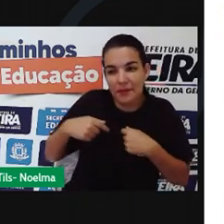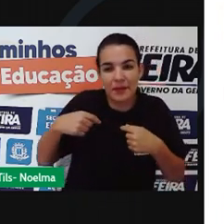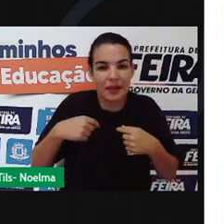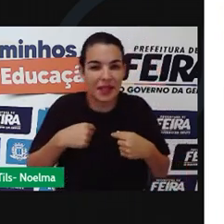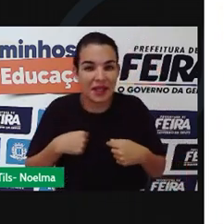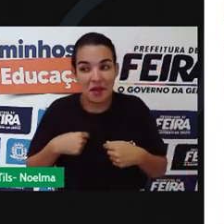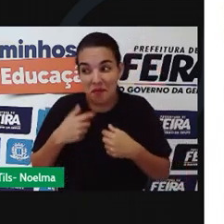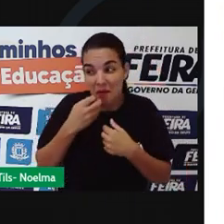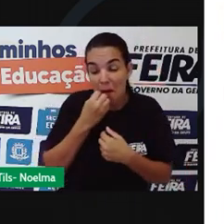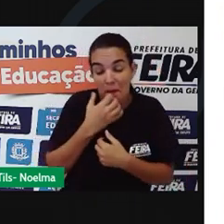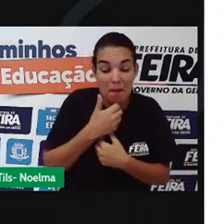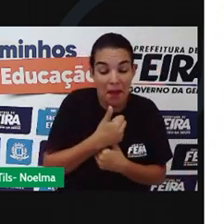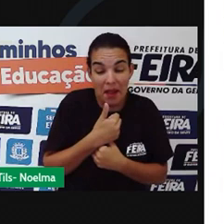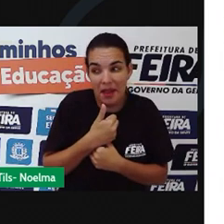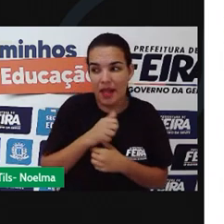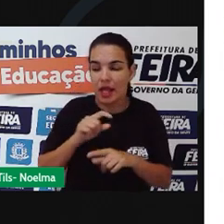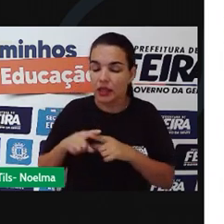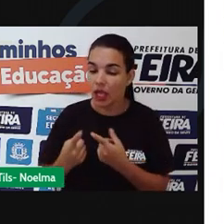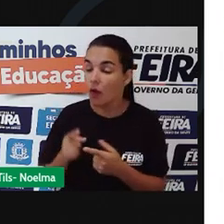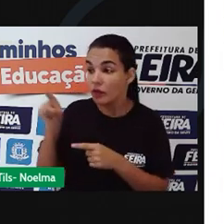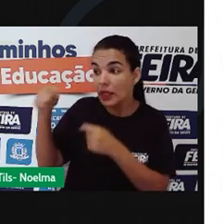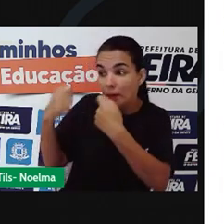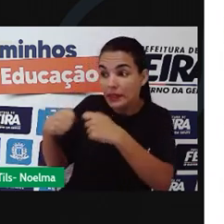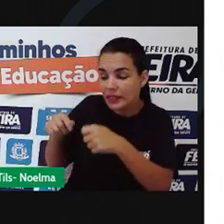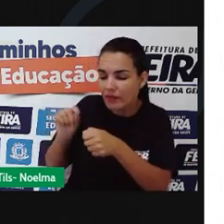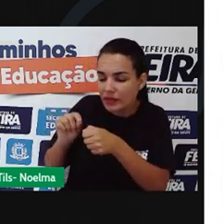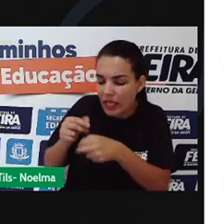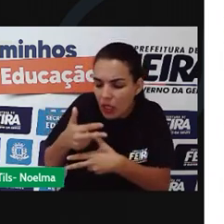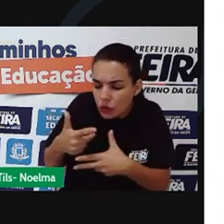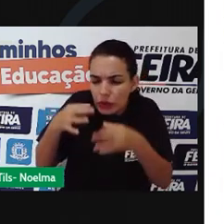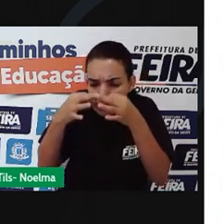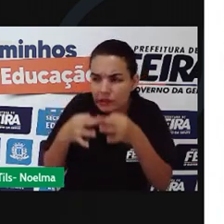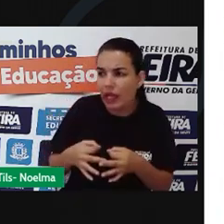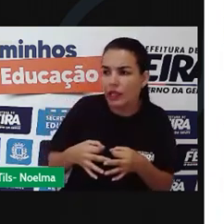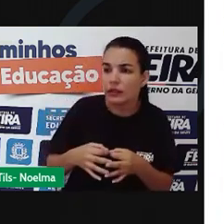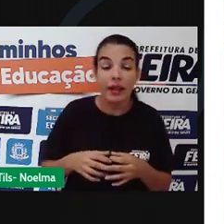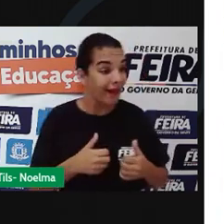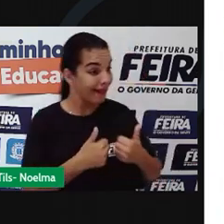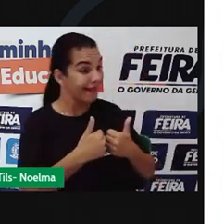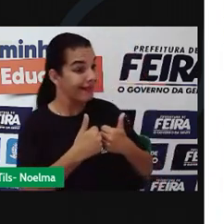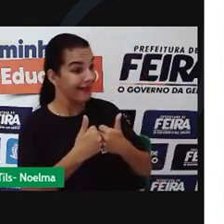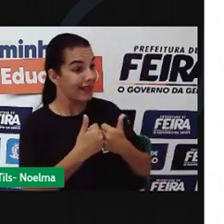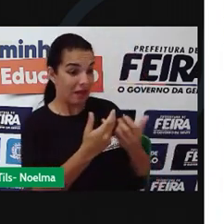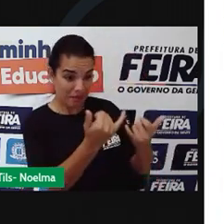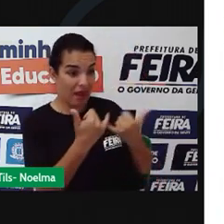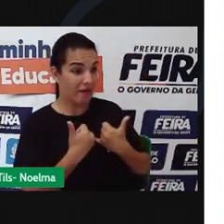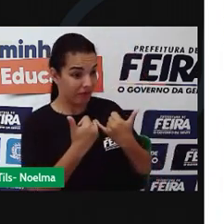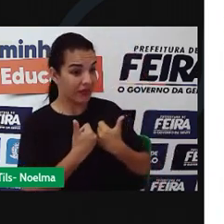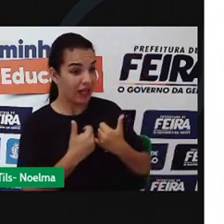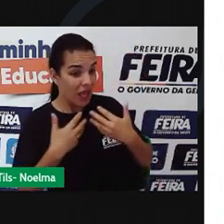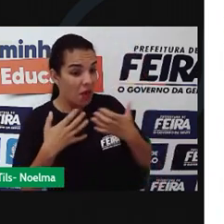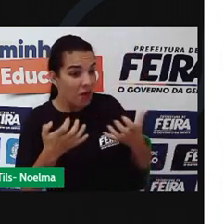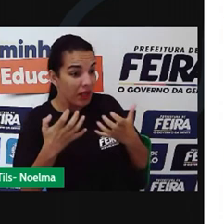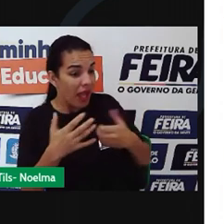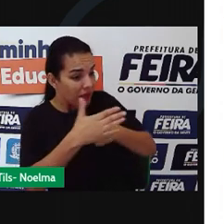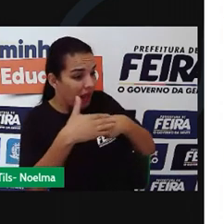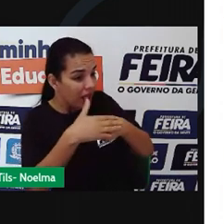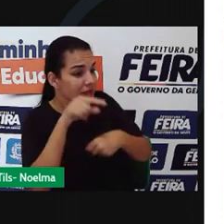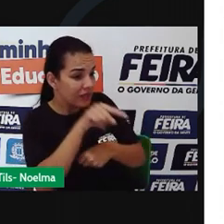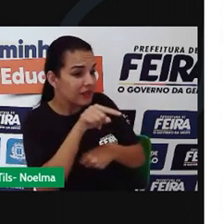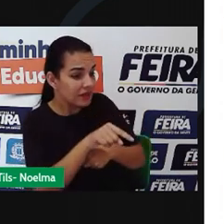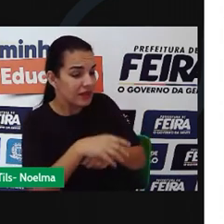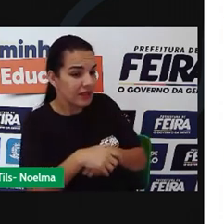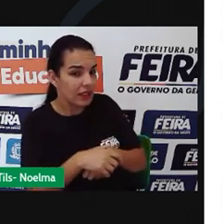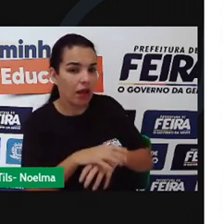vou achar o máximo, você tem que fazer umas coisas muito certas. Tá bom. Me fala. Tô afim de te cativar.